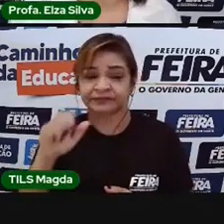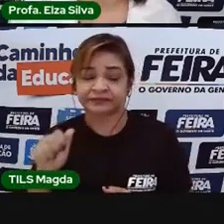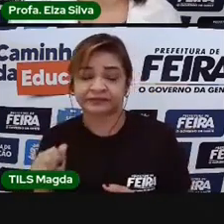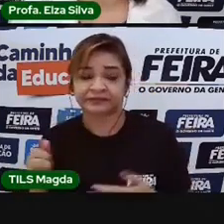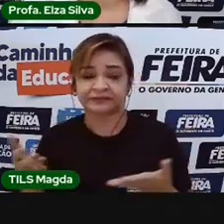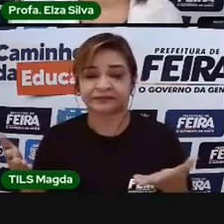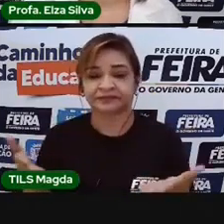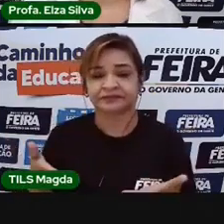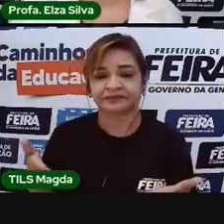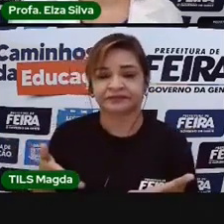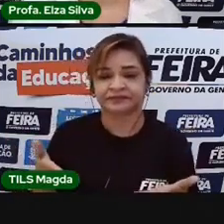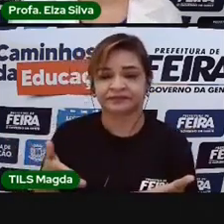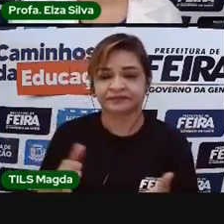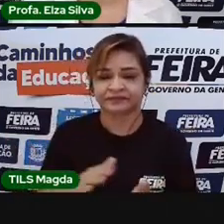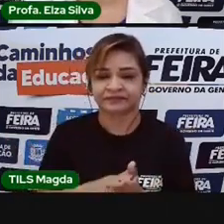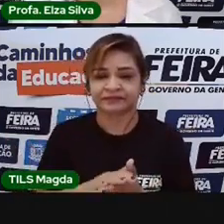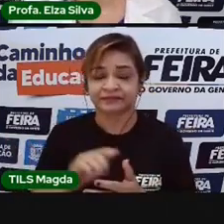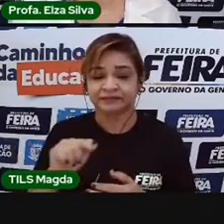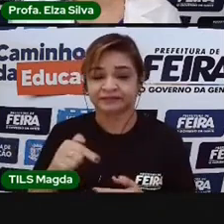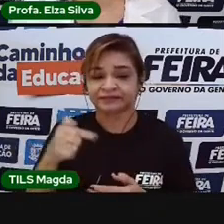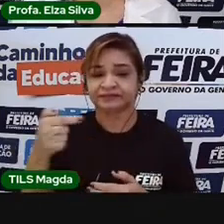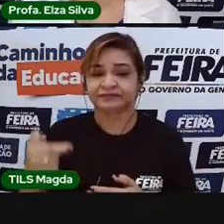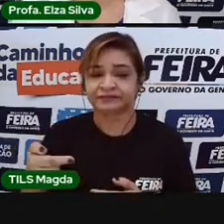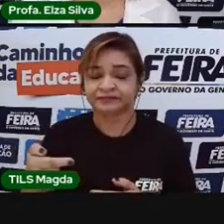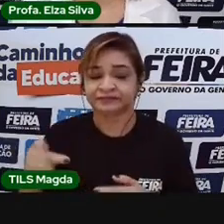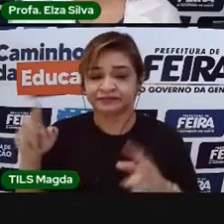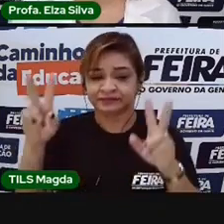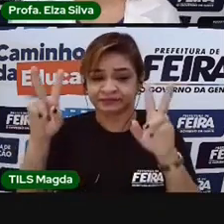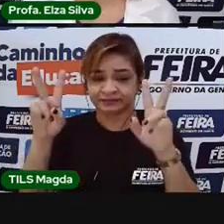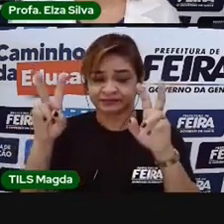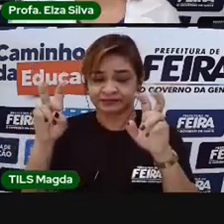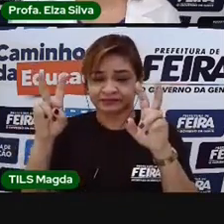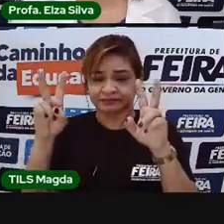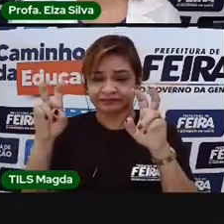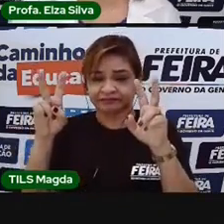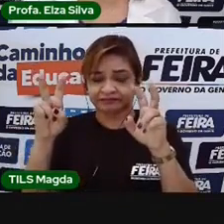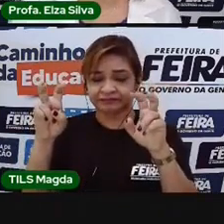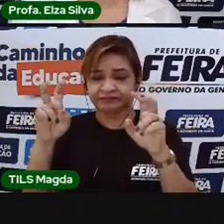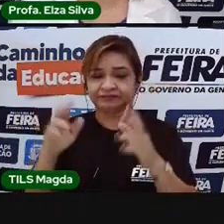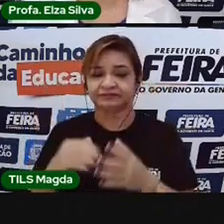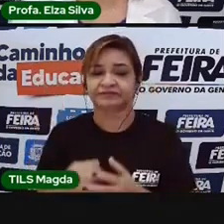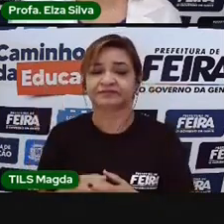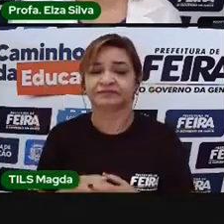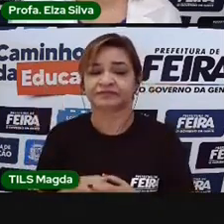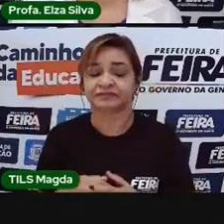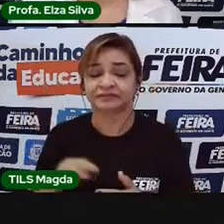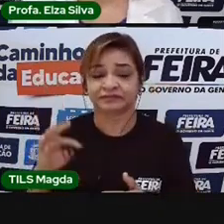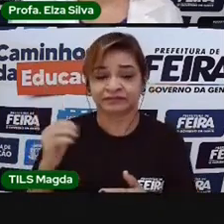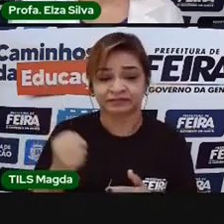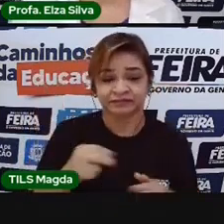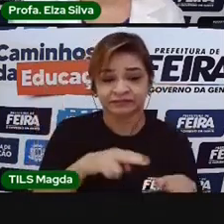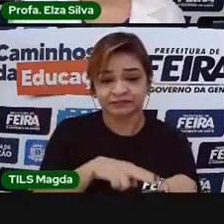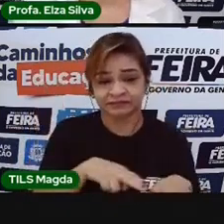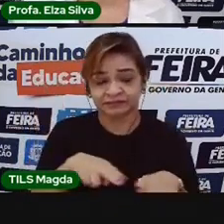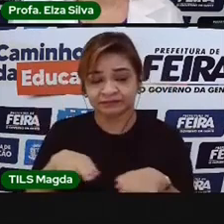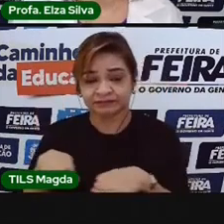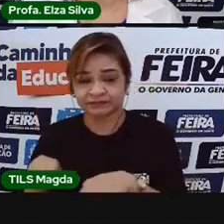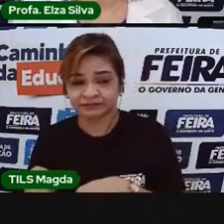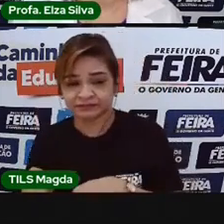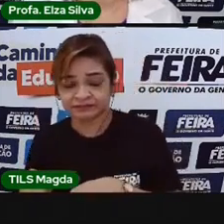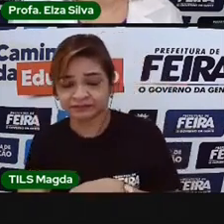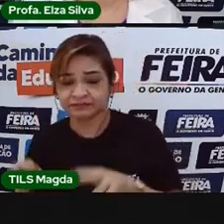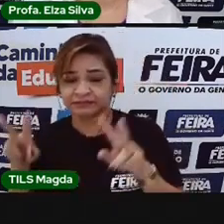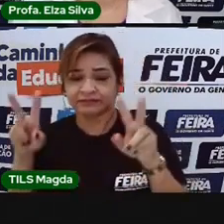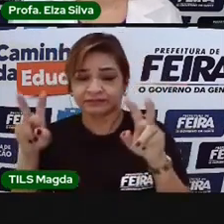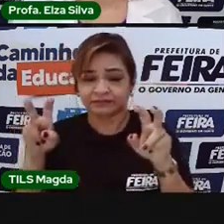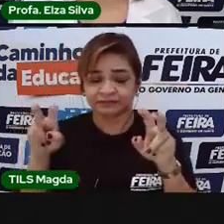de hoje. Logo após, coloque o título, diário de registro das aulas da semana, e o tema de nossa